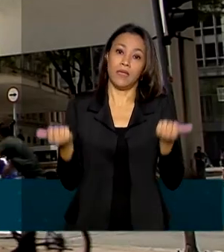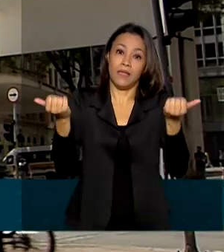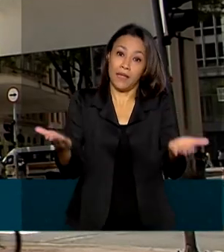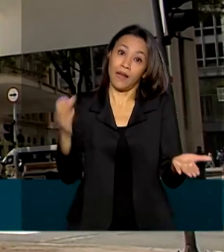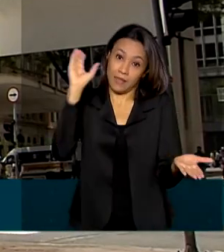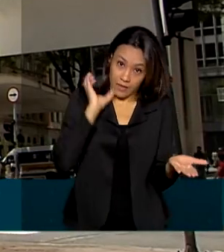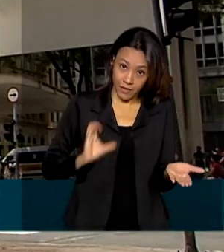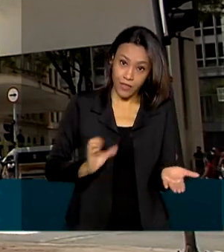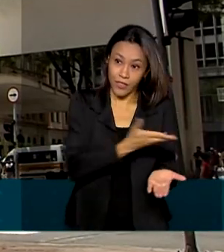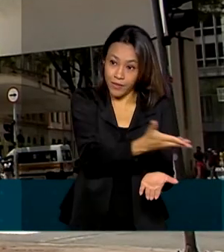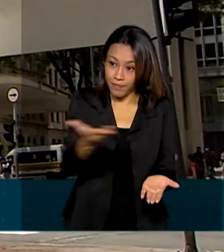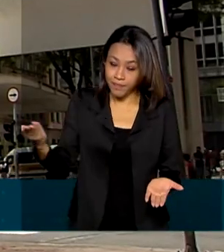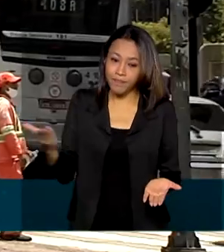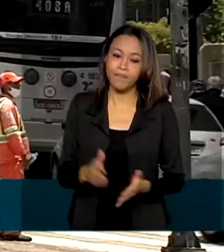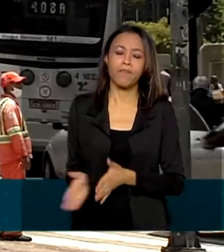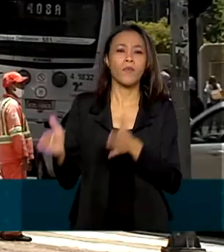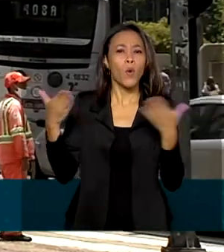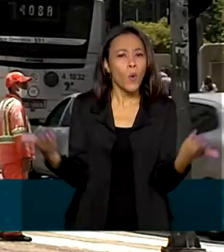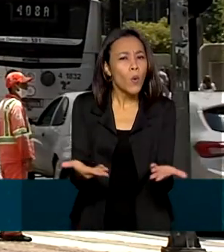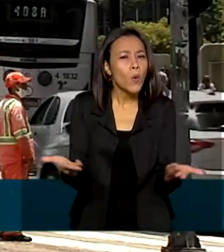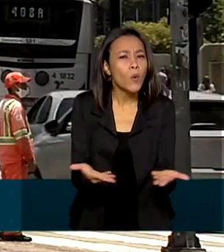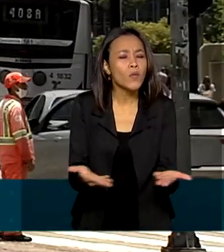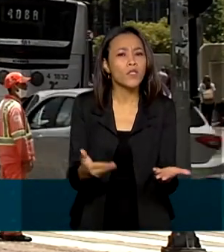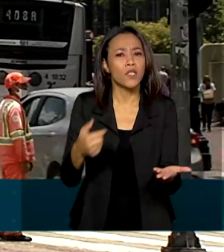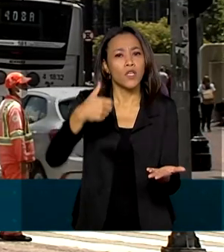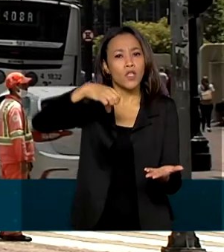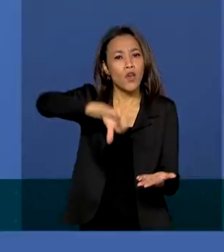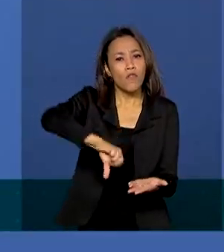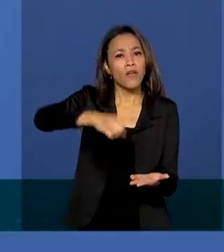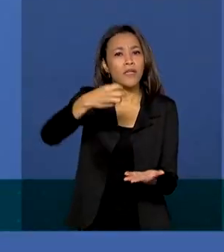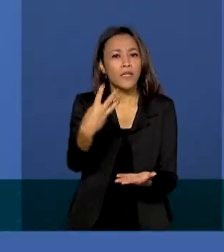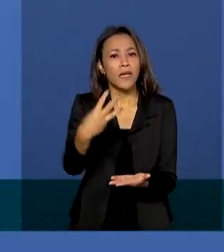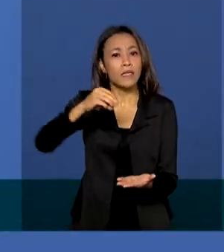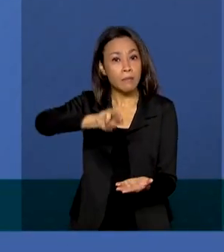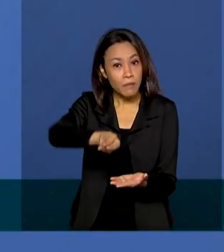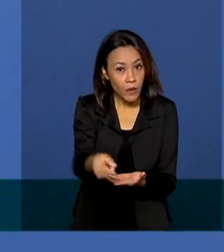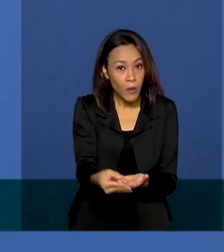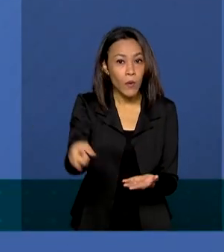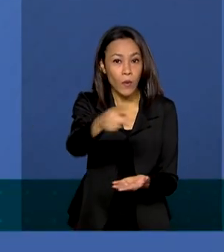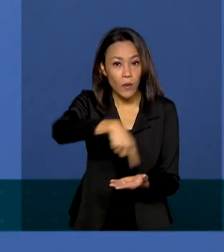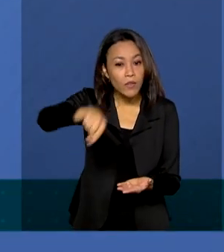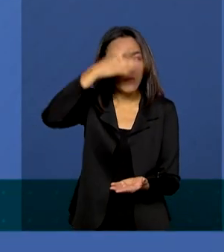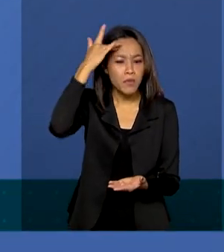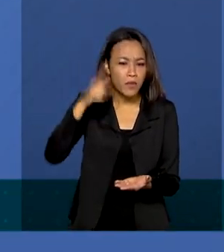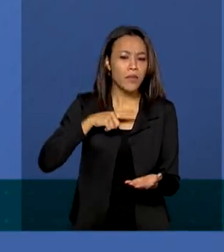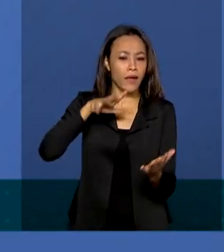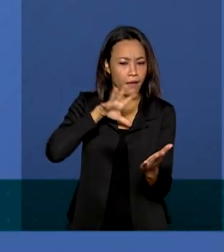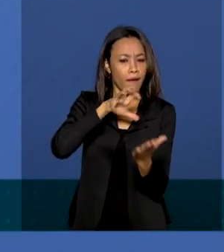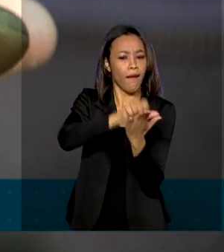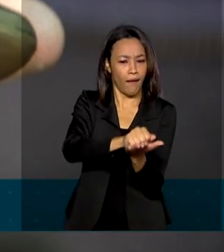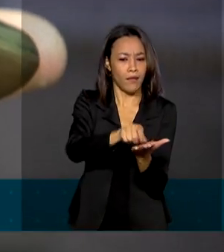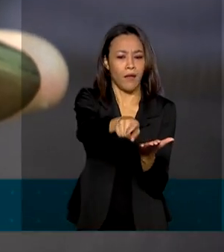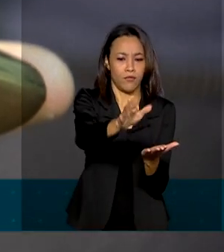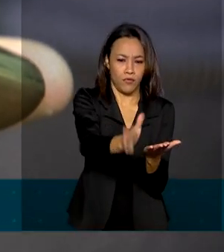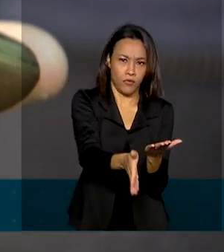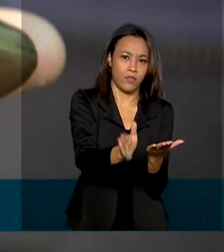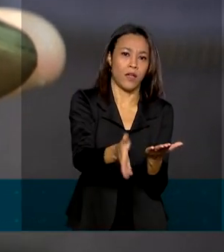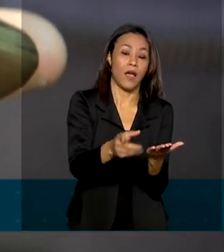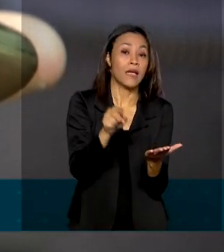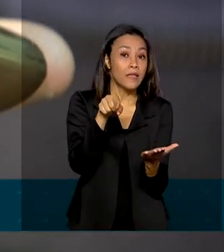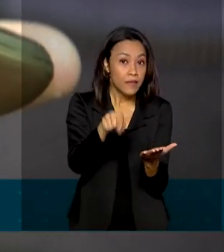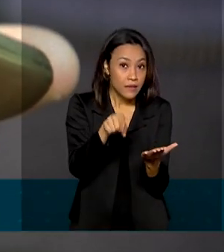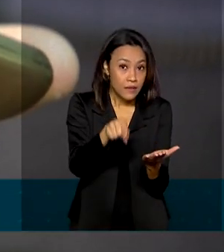Atualmente, 93 milhões de brasileiros têm cadastro no gov.br, o que